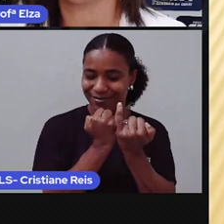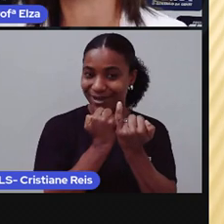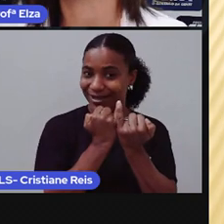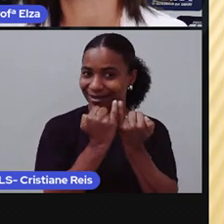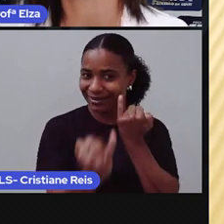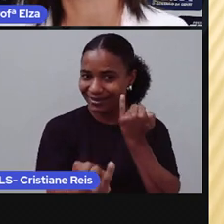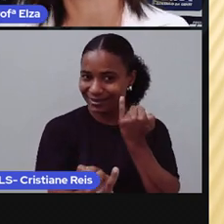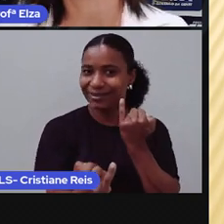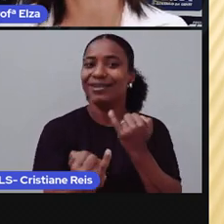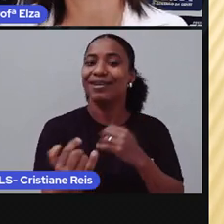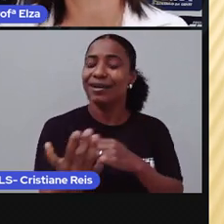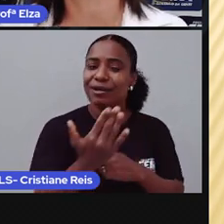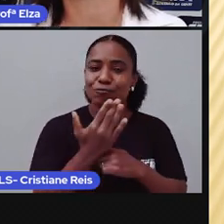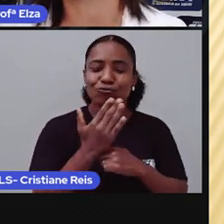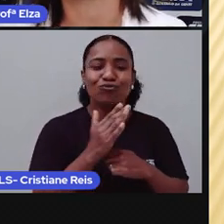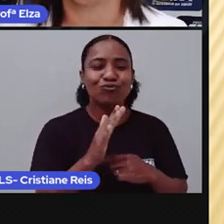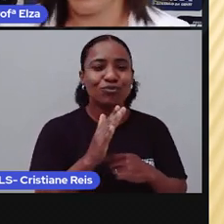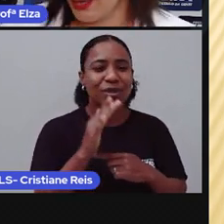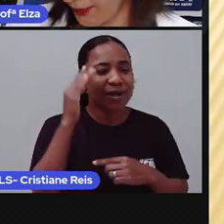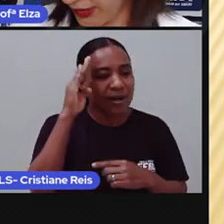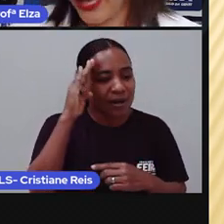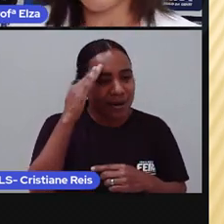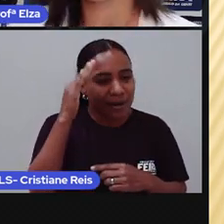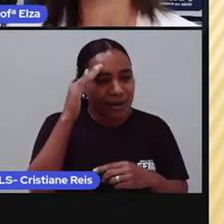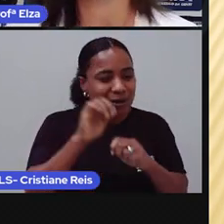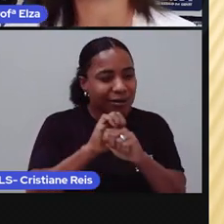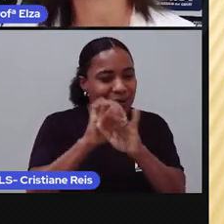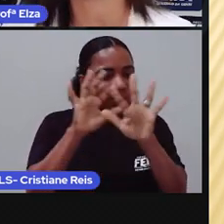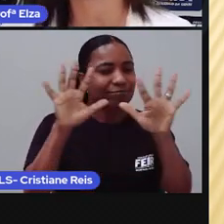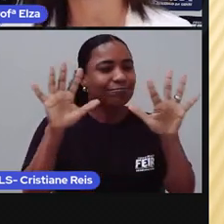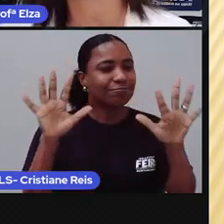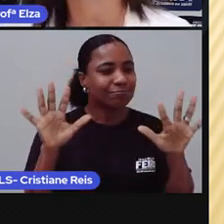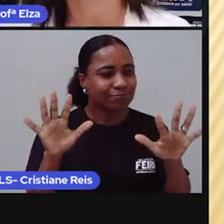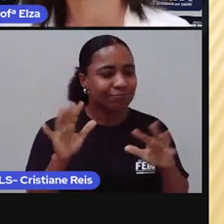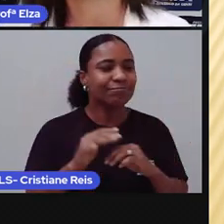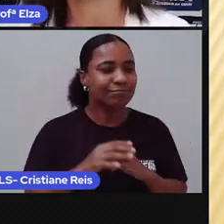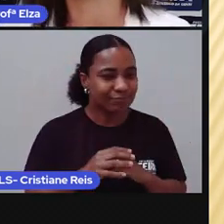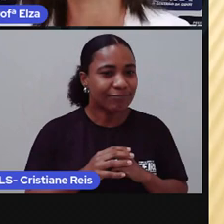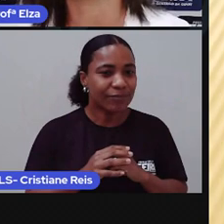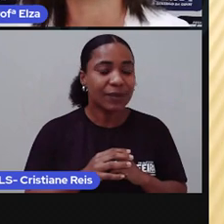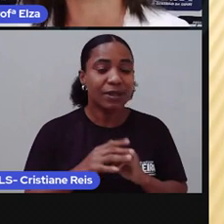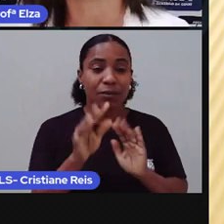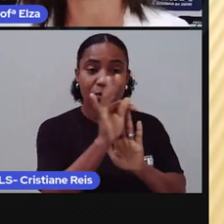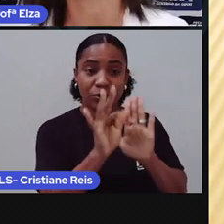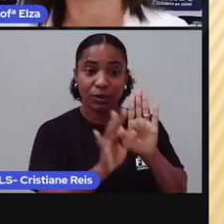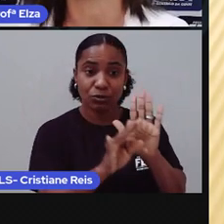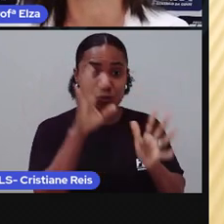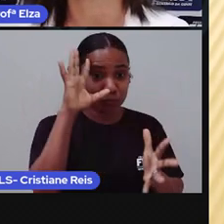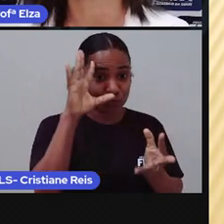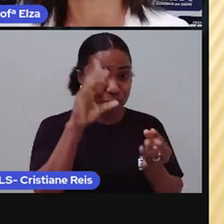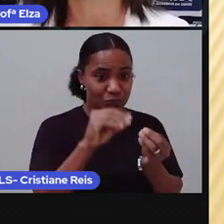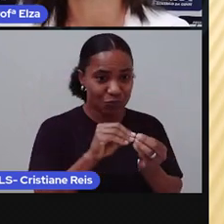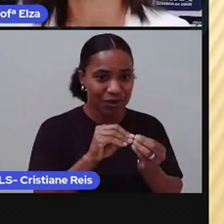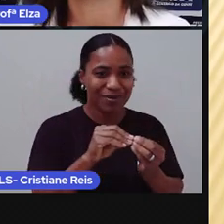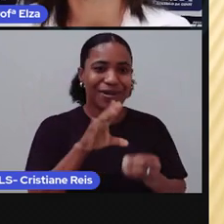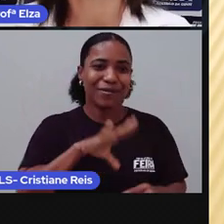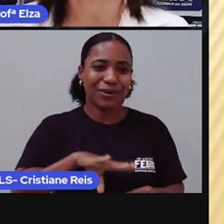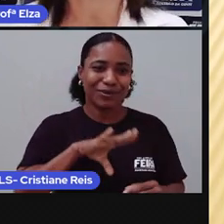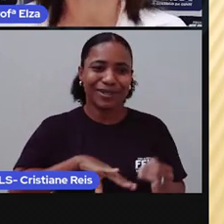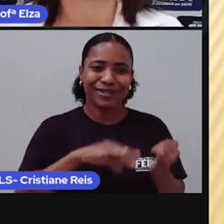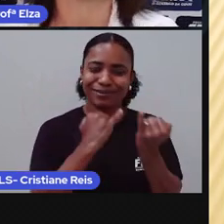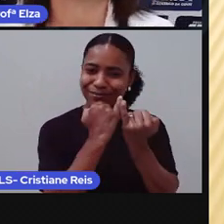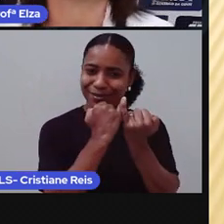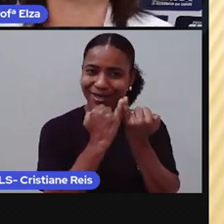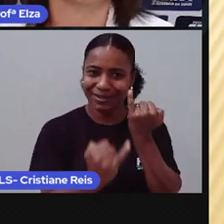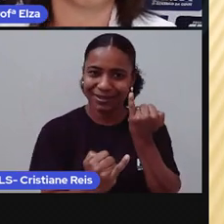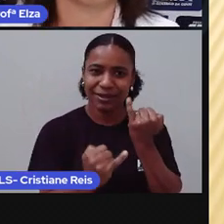bastante na compreensão do texto. Porque elas se parecem com a nossa língua portuguesa. Então,